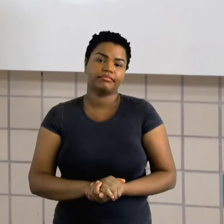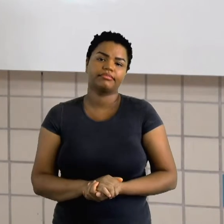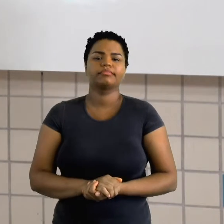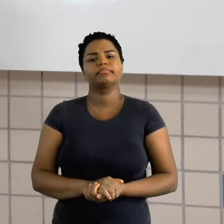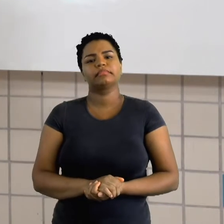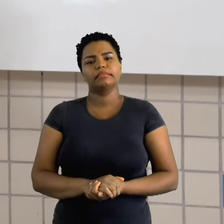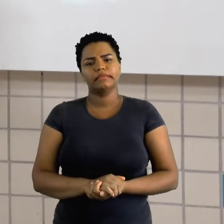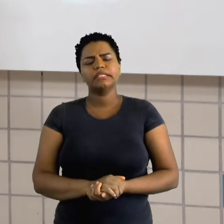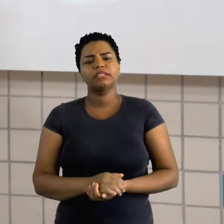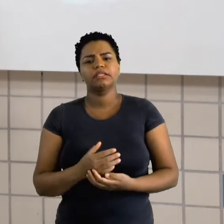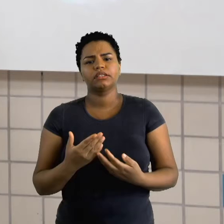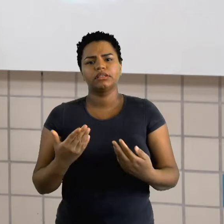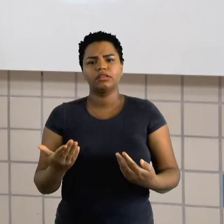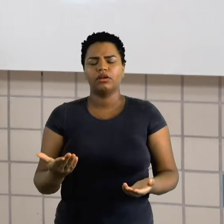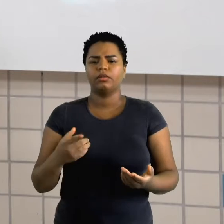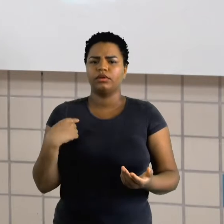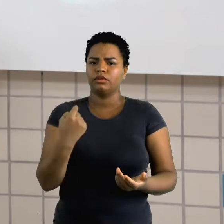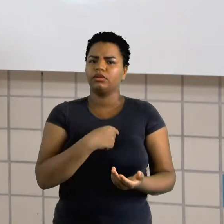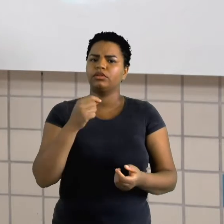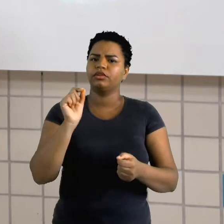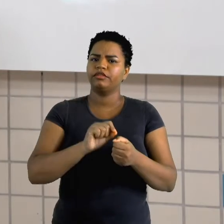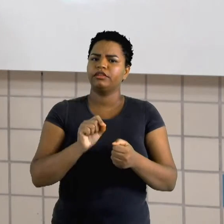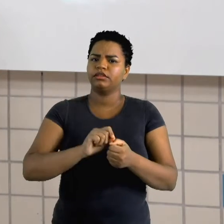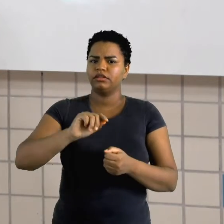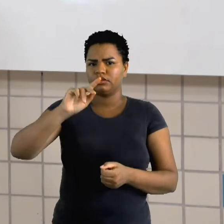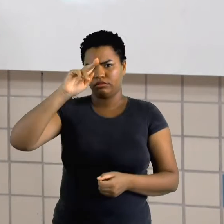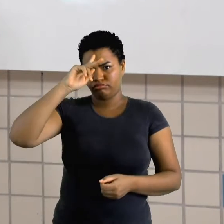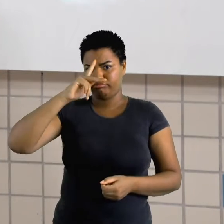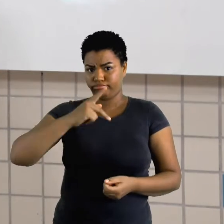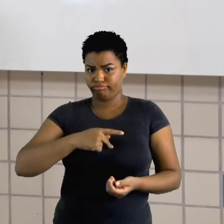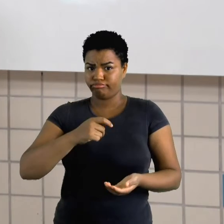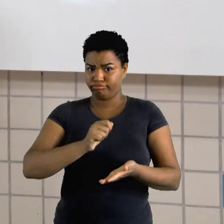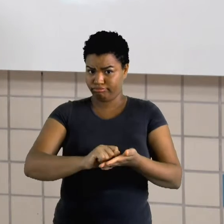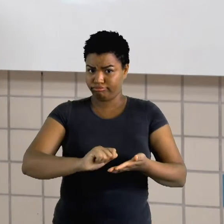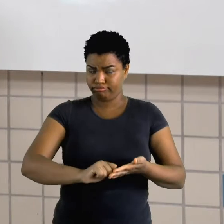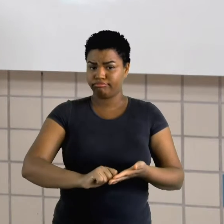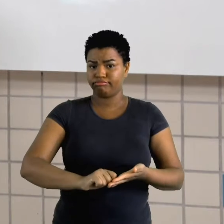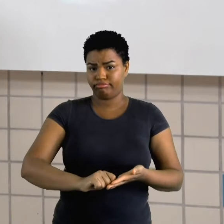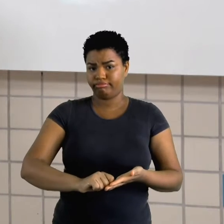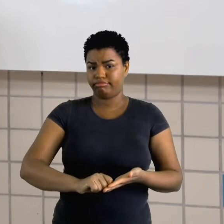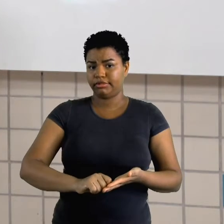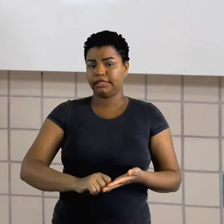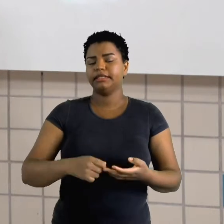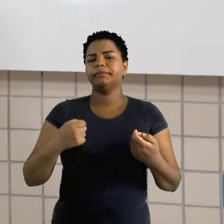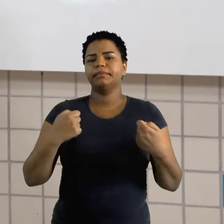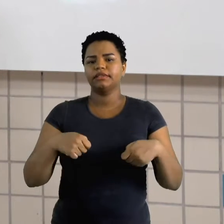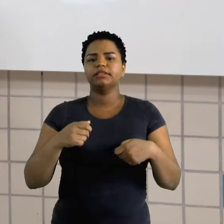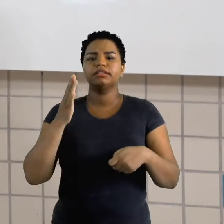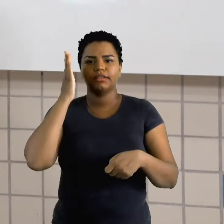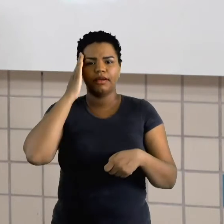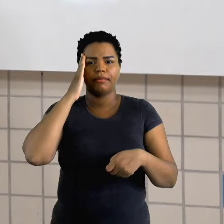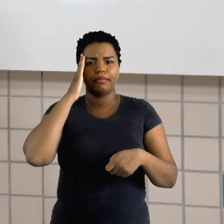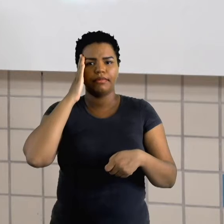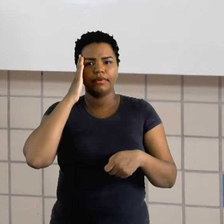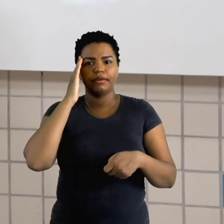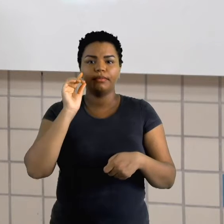Para fazermos uma autobiografia, precisamos saber um pouquinho sobre nós.